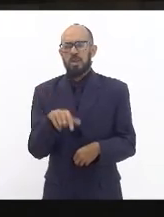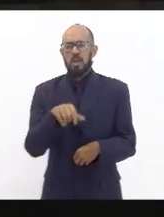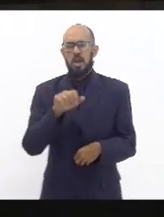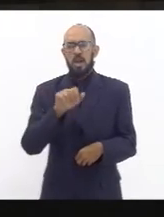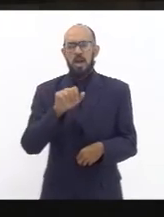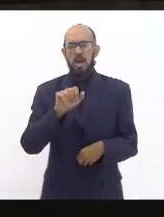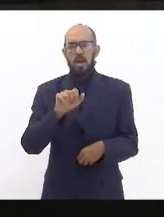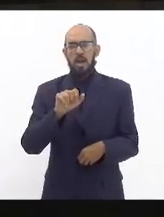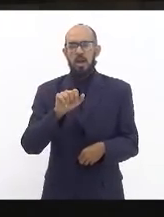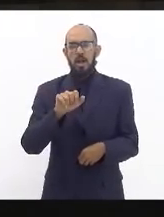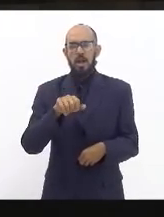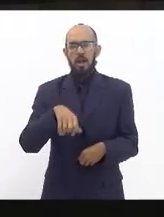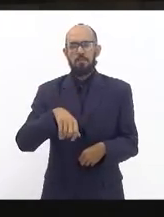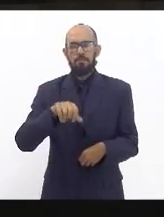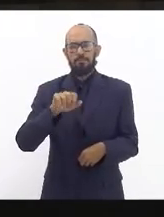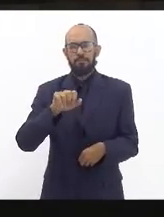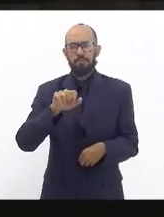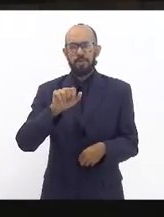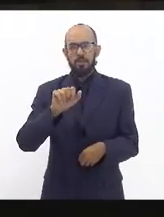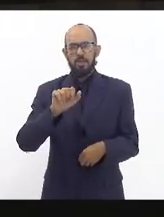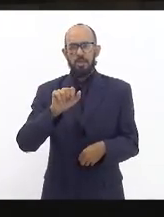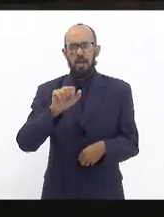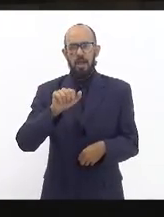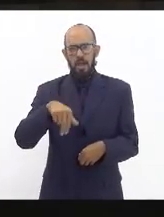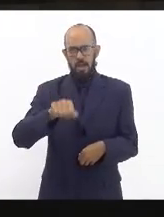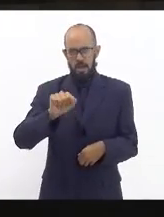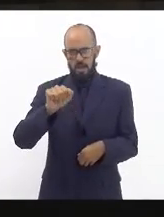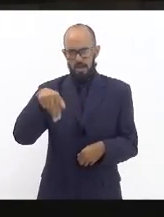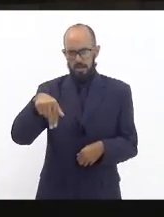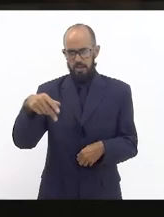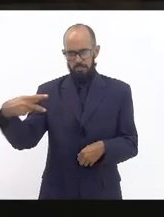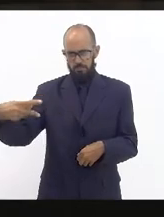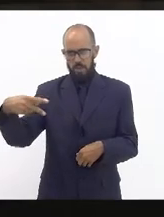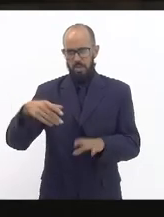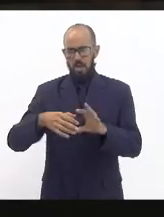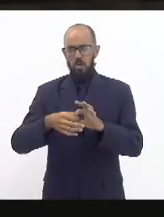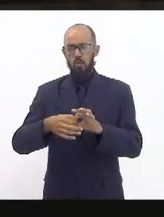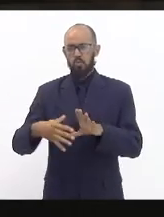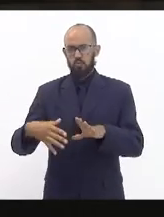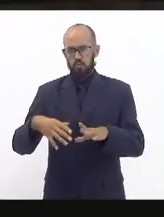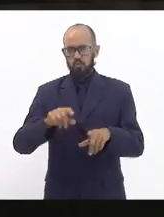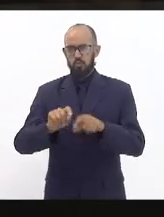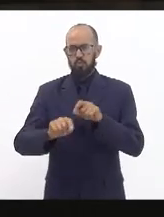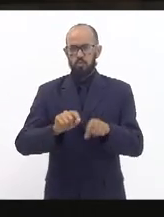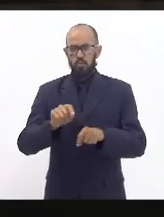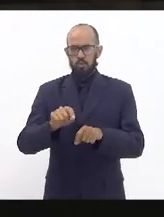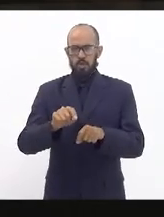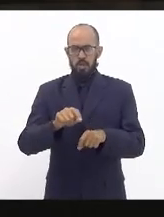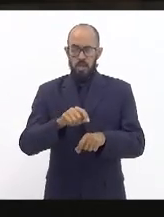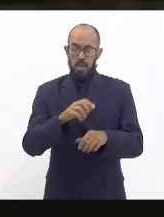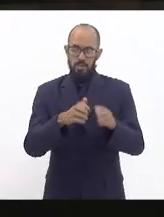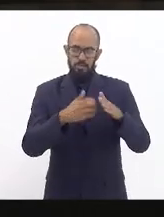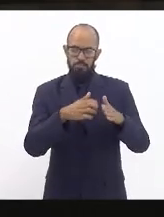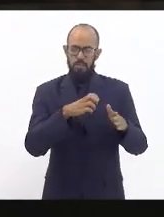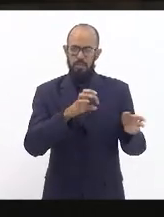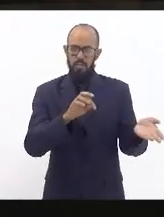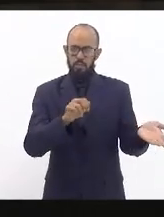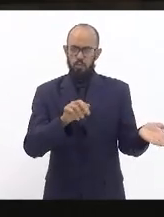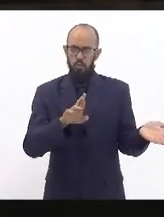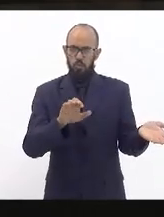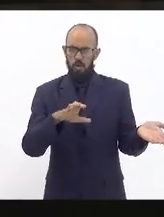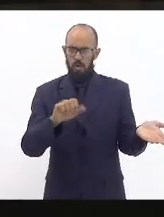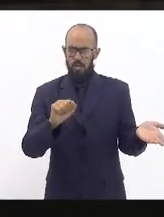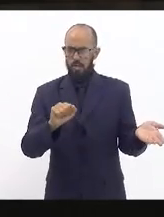gás natural e biocombustível ANP autoriza a empresa Carmo Chip que é turca Brasil